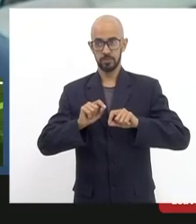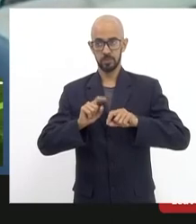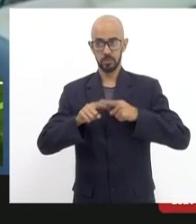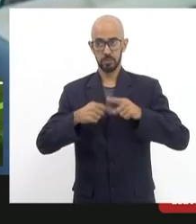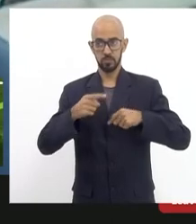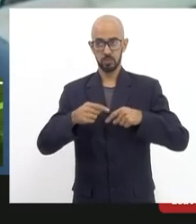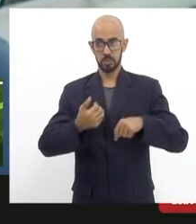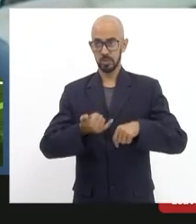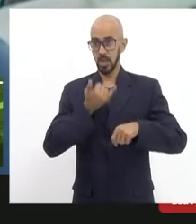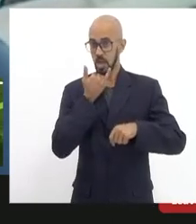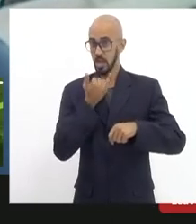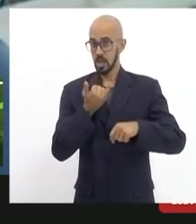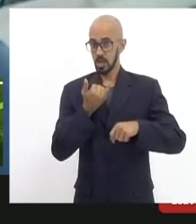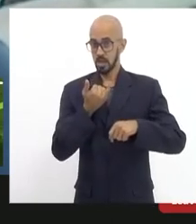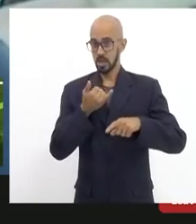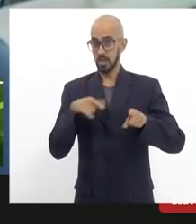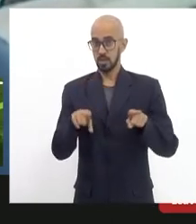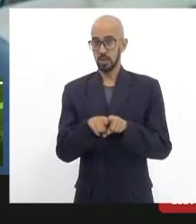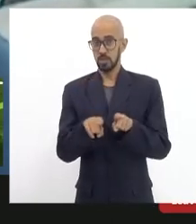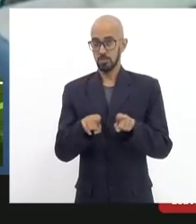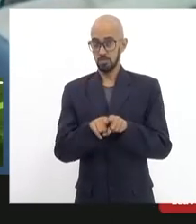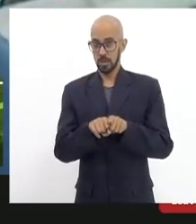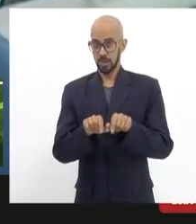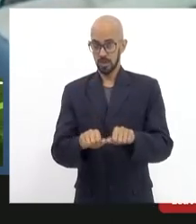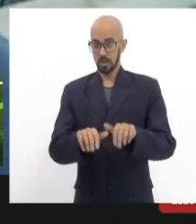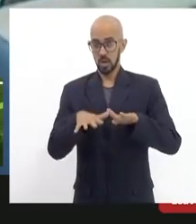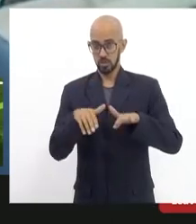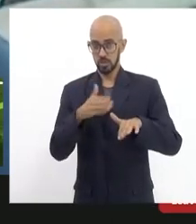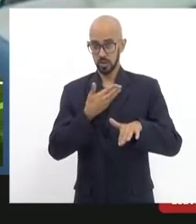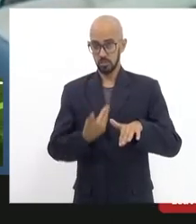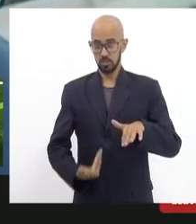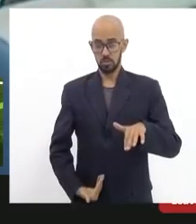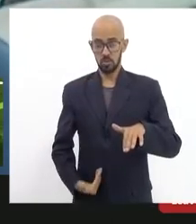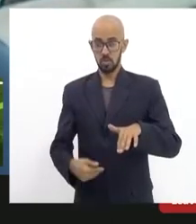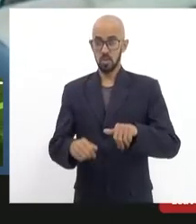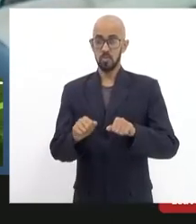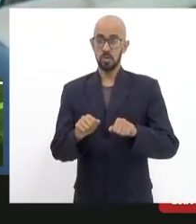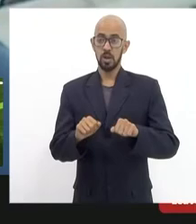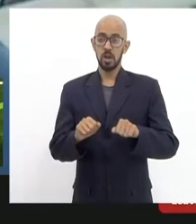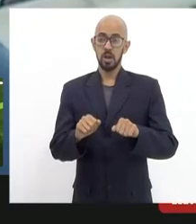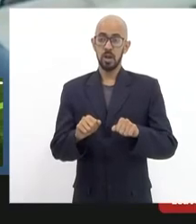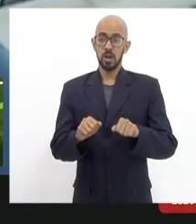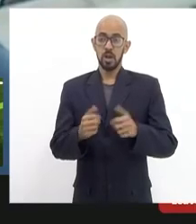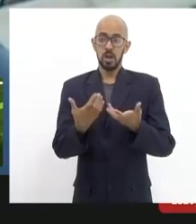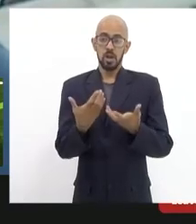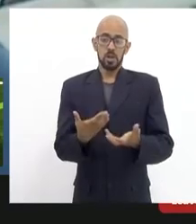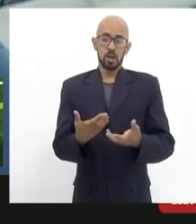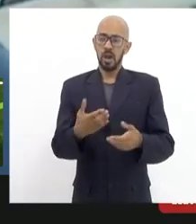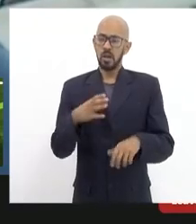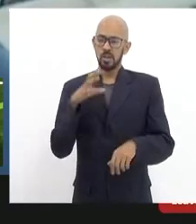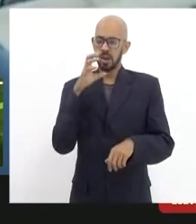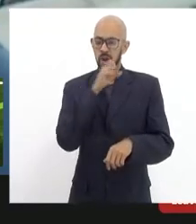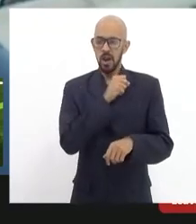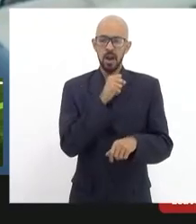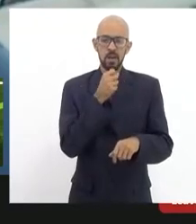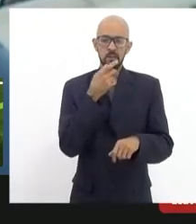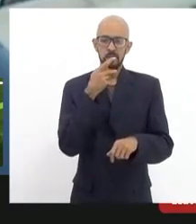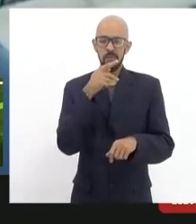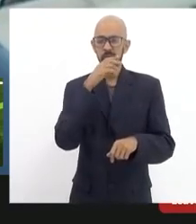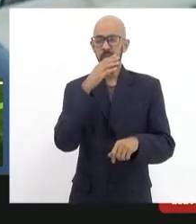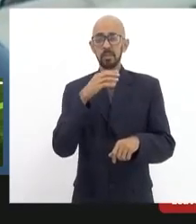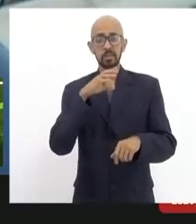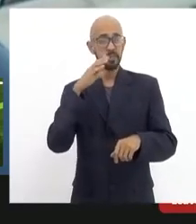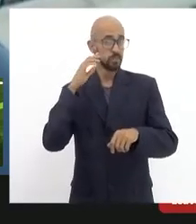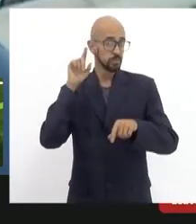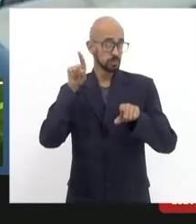principalmente dessa dessa audiência a gente tirar eu gostaria muito de de ser rápido exatamente para ouvir